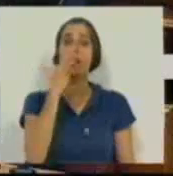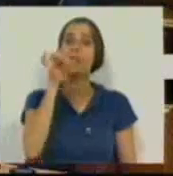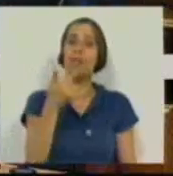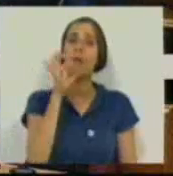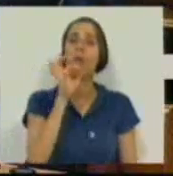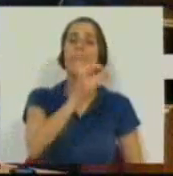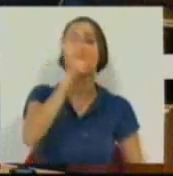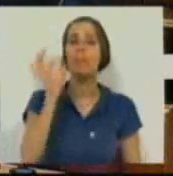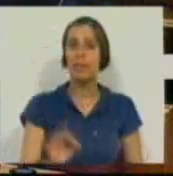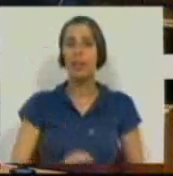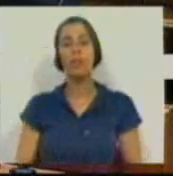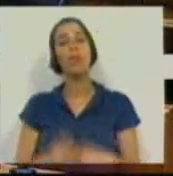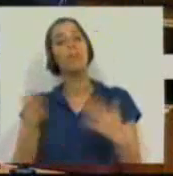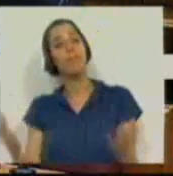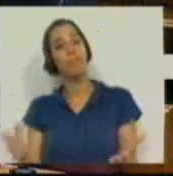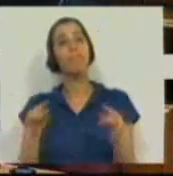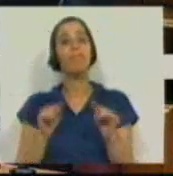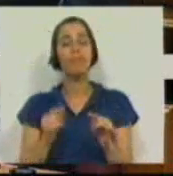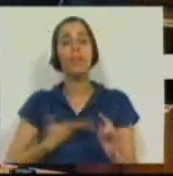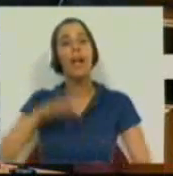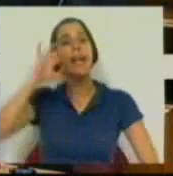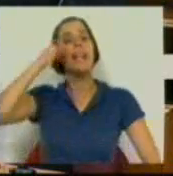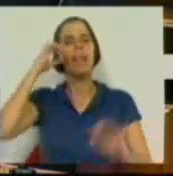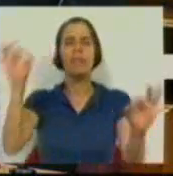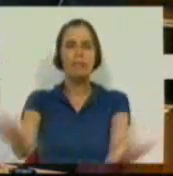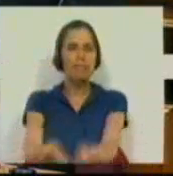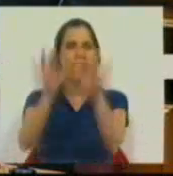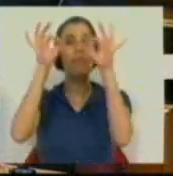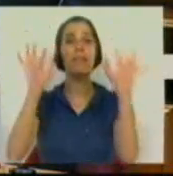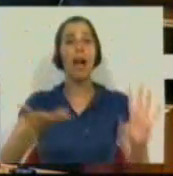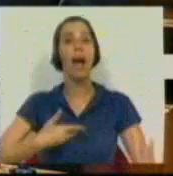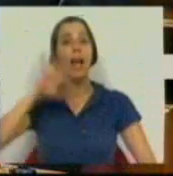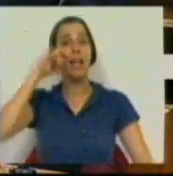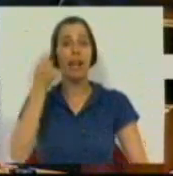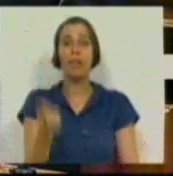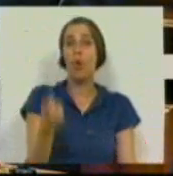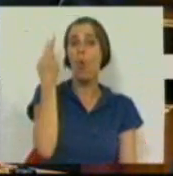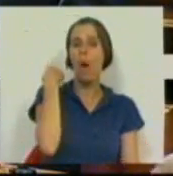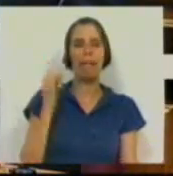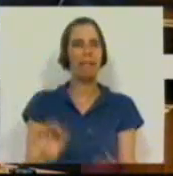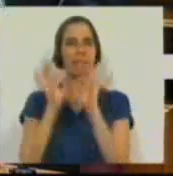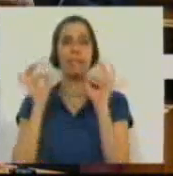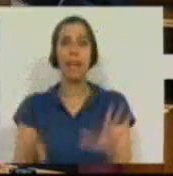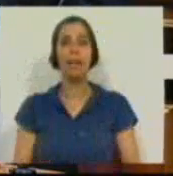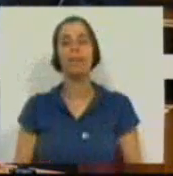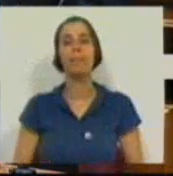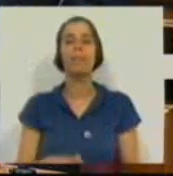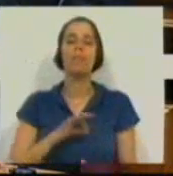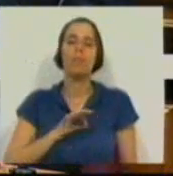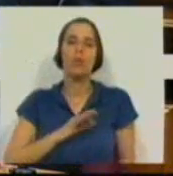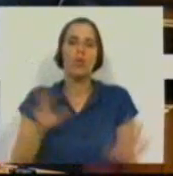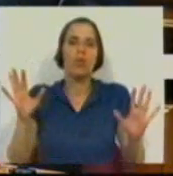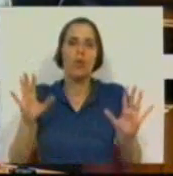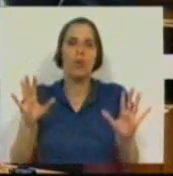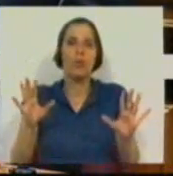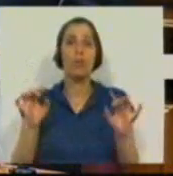,8%. E será um déficit igual ao déficit do ano anterior. E, meus senhores,